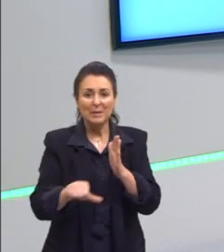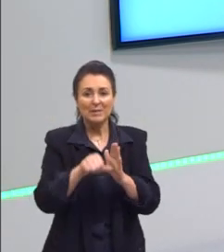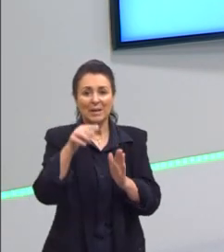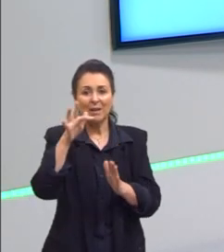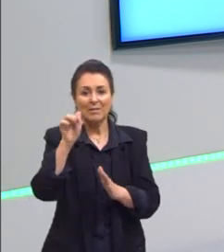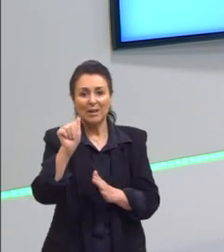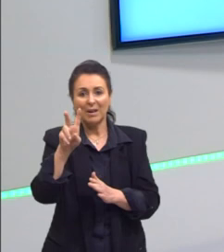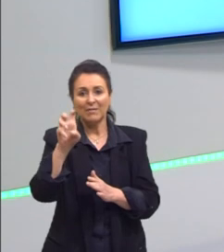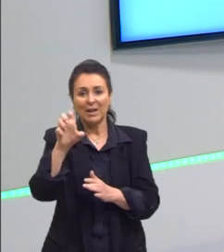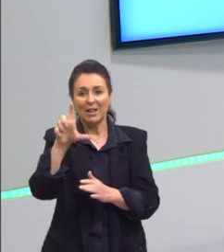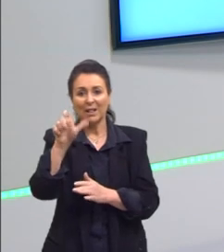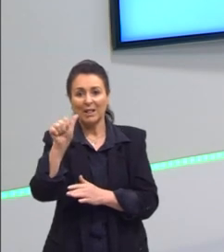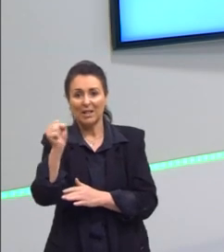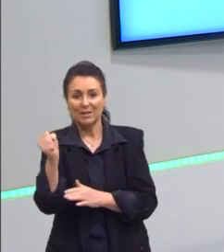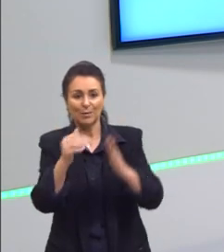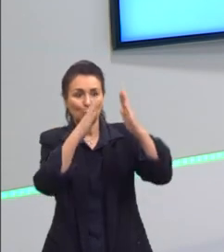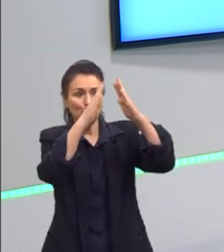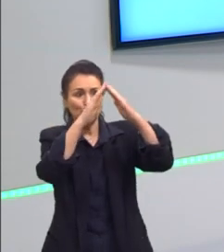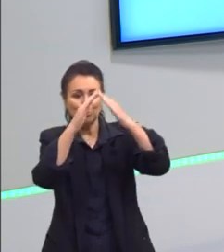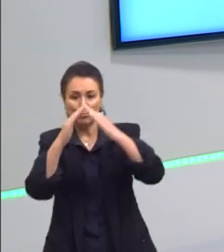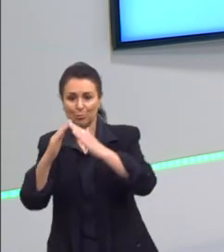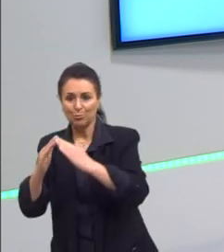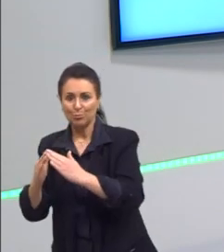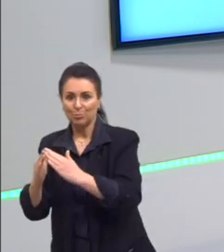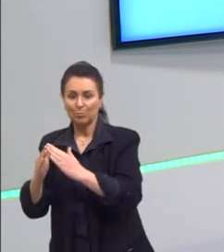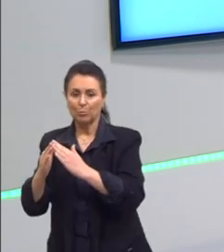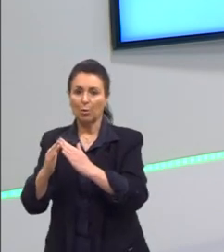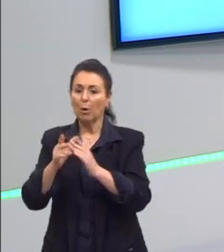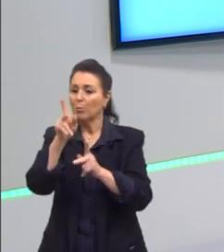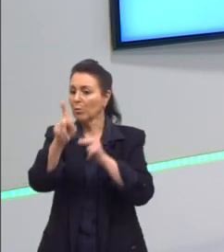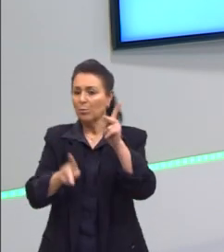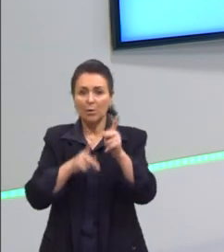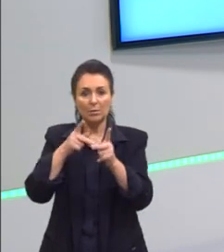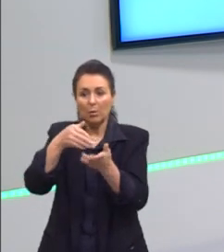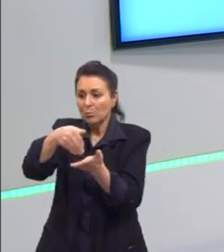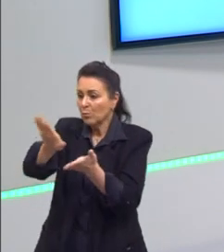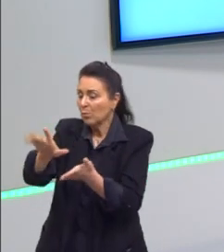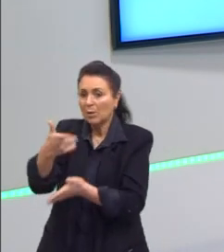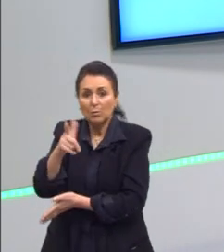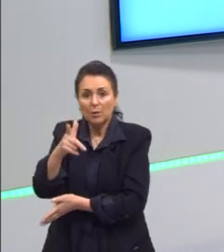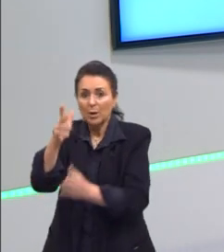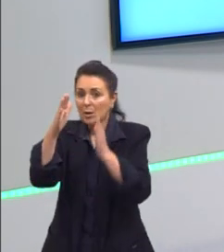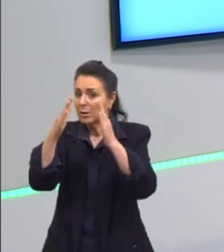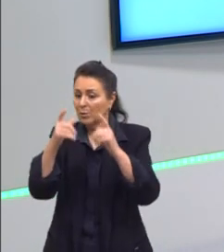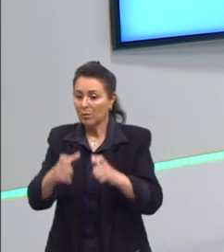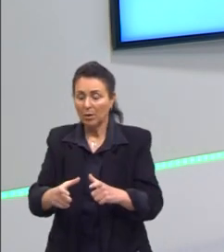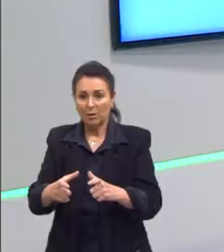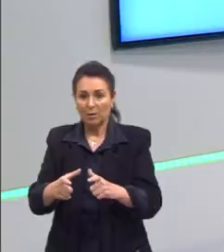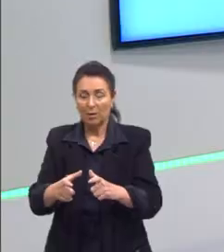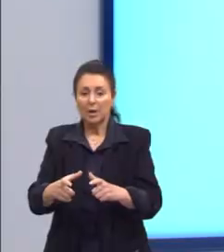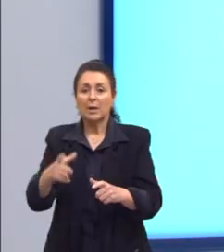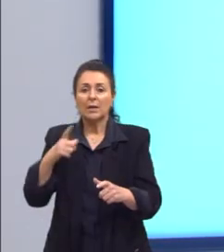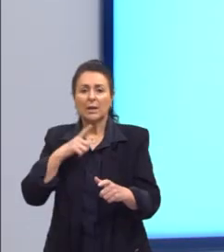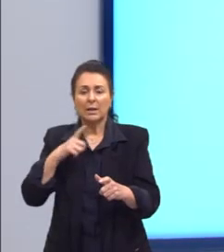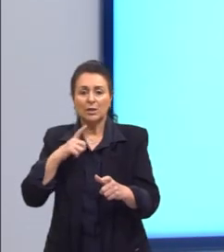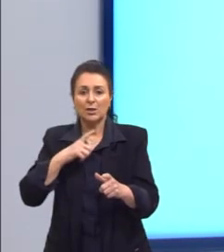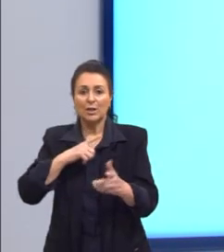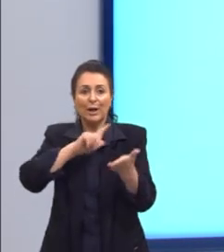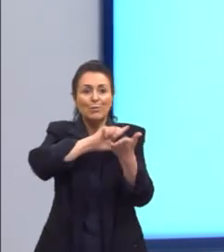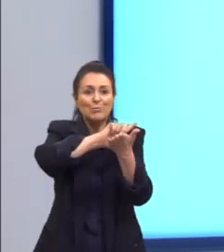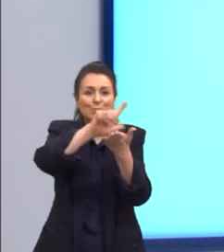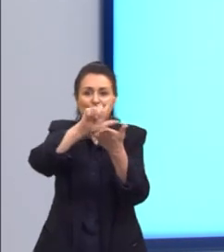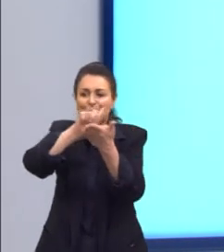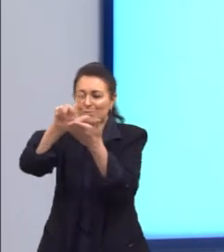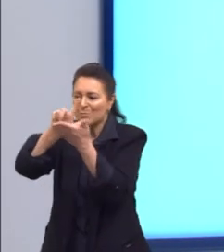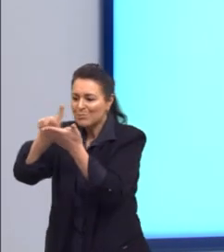Brasil, para essa população que é expulsa, que não tem onde morar. E se tem uma doutrina da época, que é o higienismo, que é uma